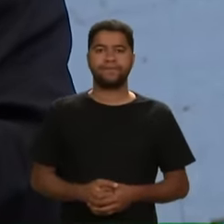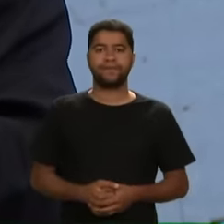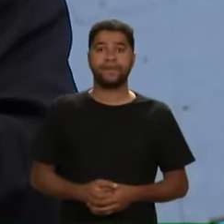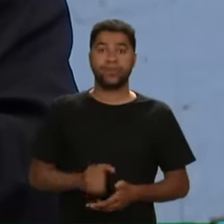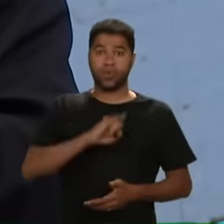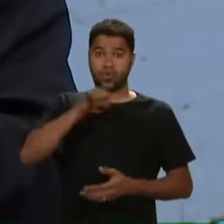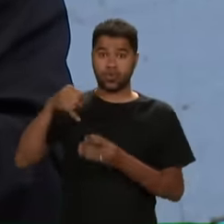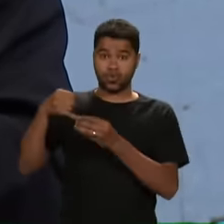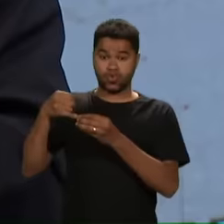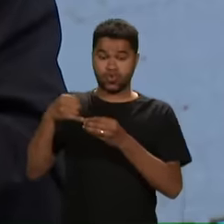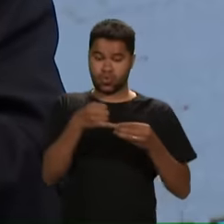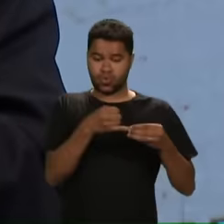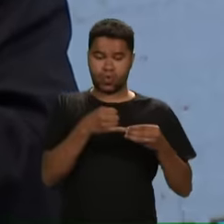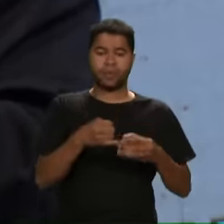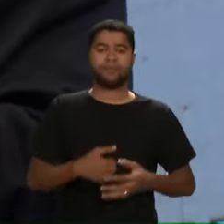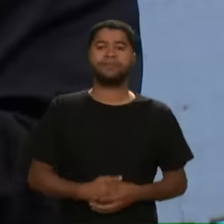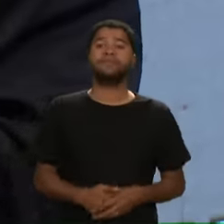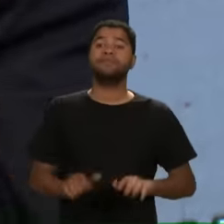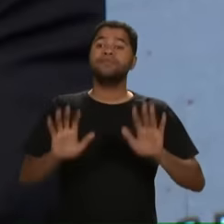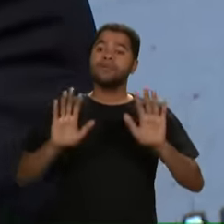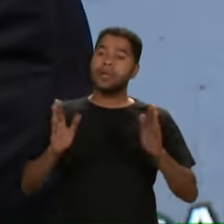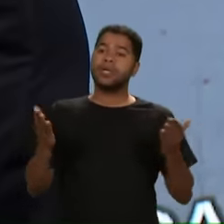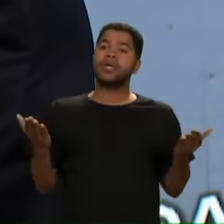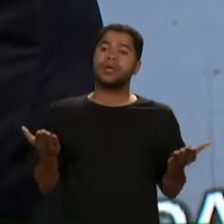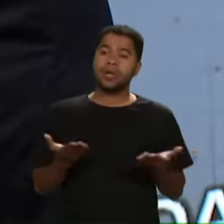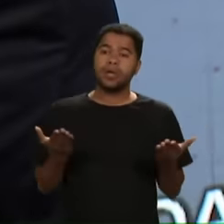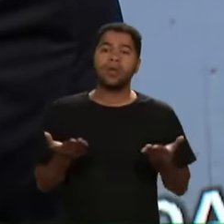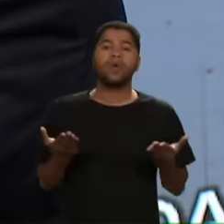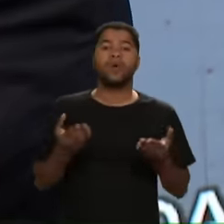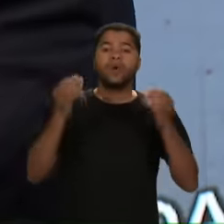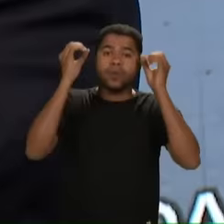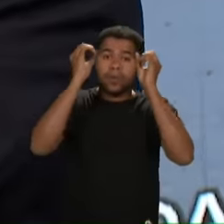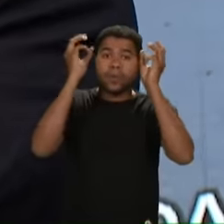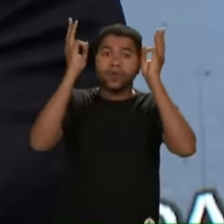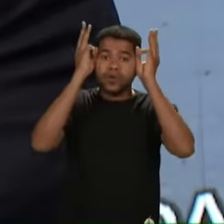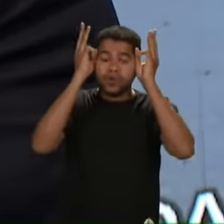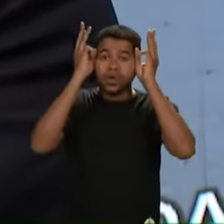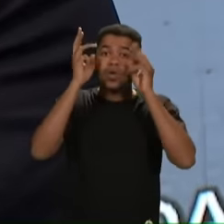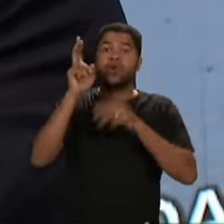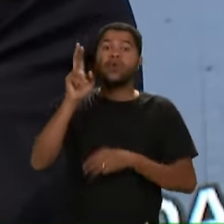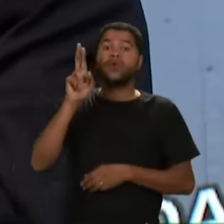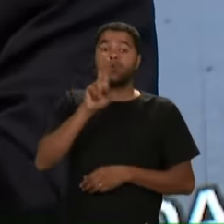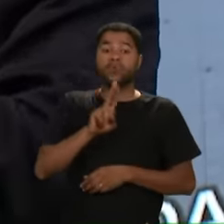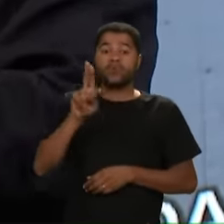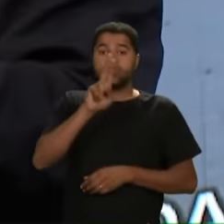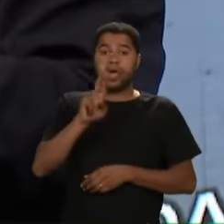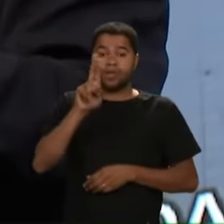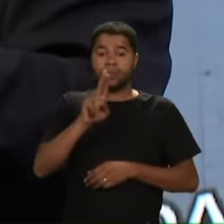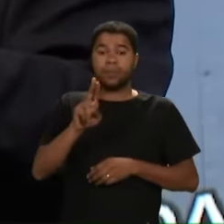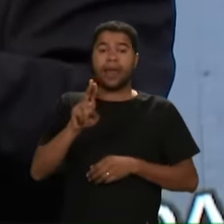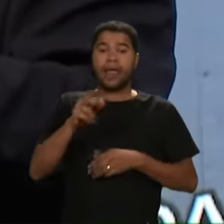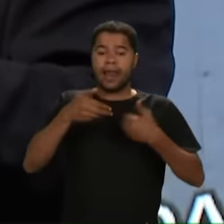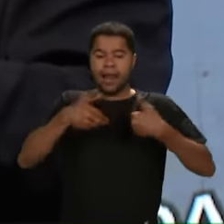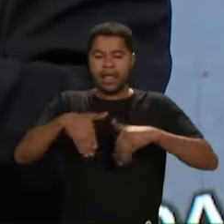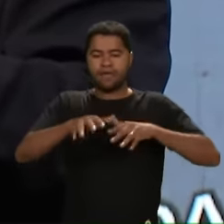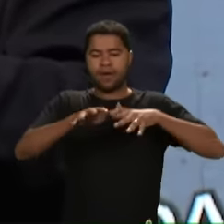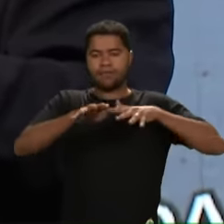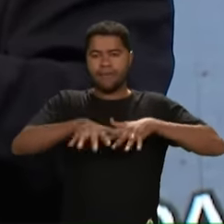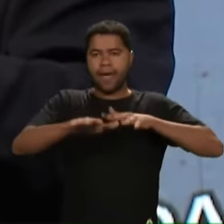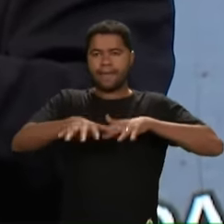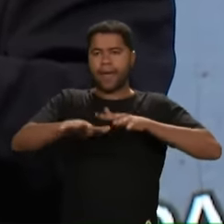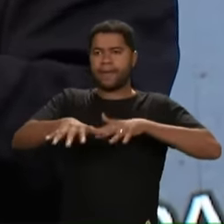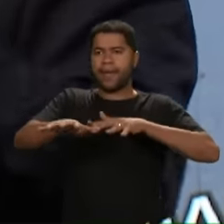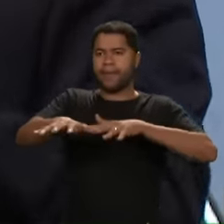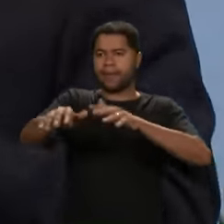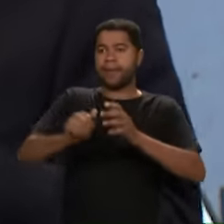Josué Mas agora Moisés foi usado Por Deus Para tirar o povo Do Egito